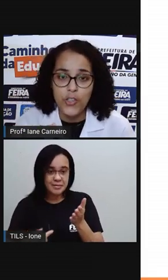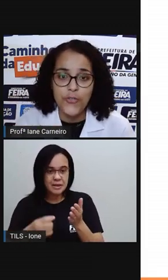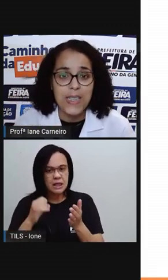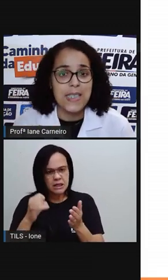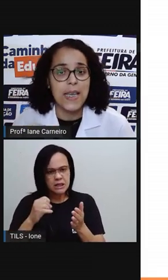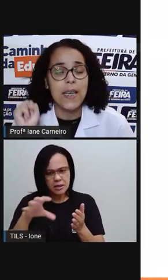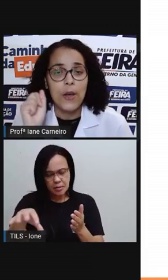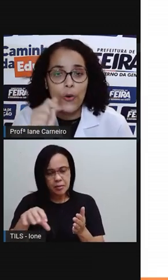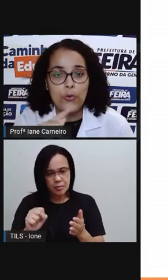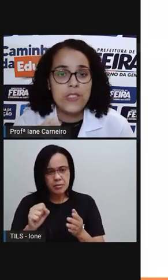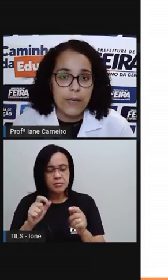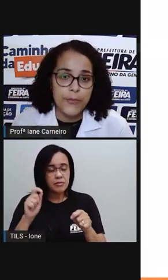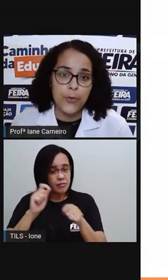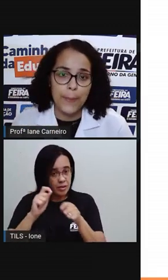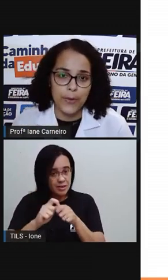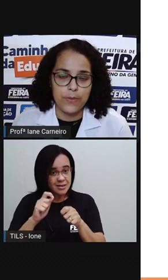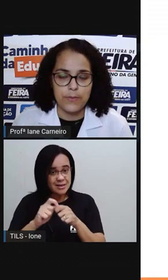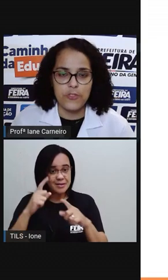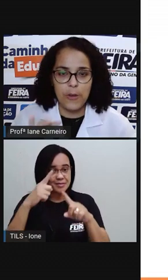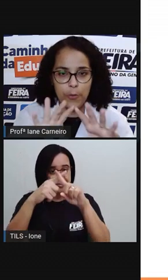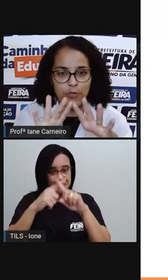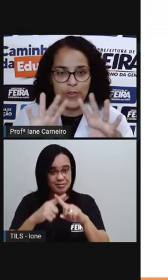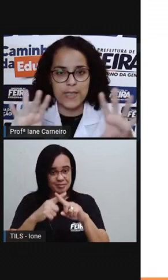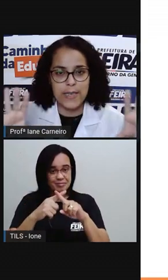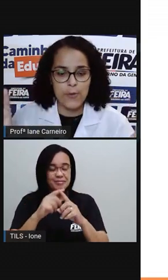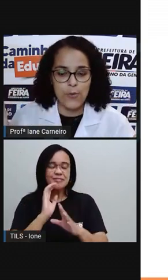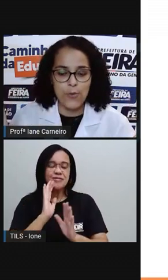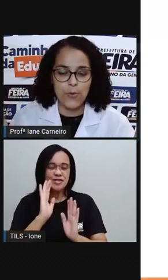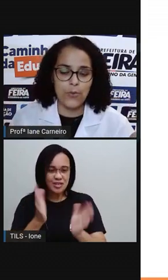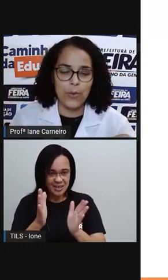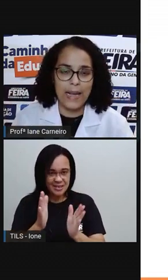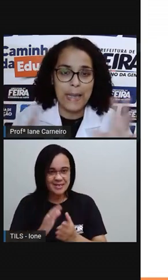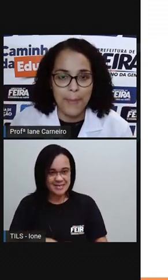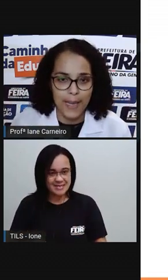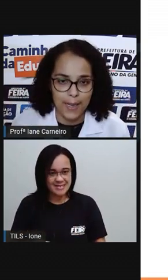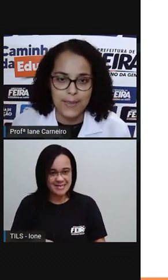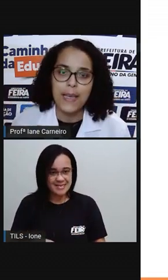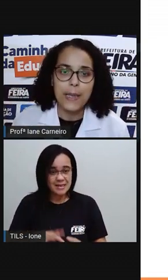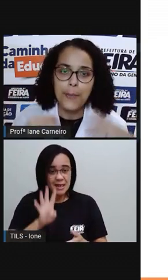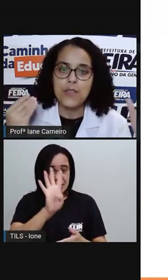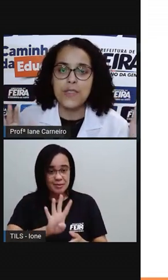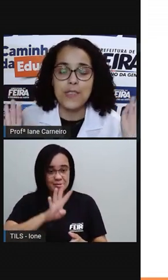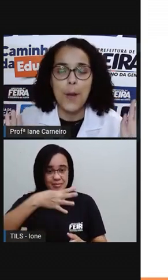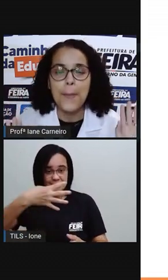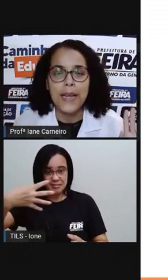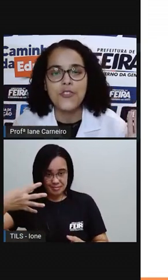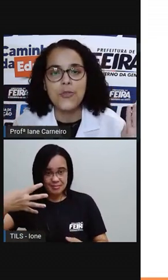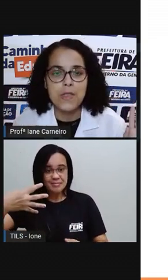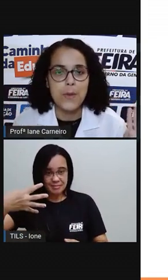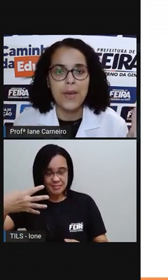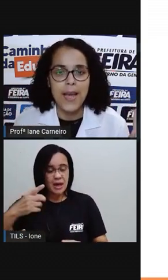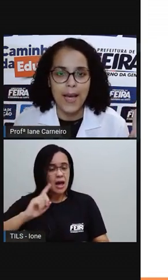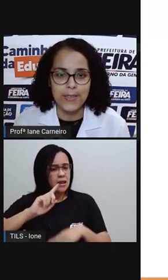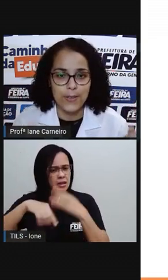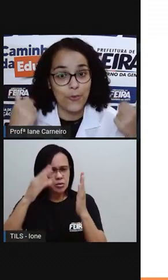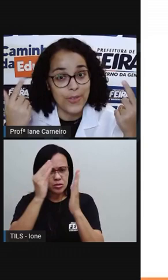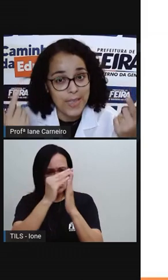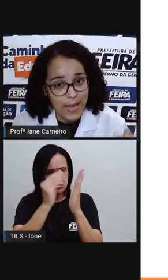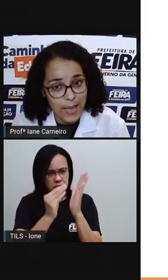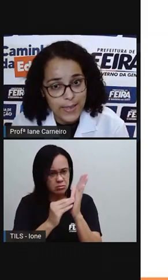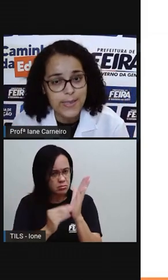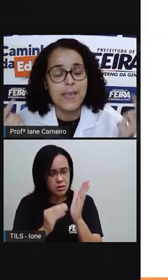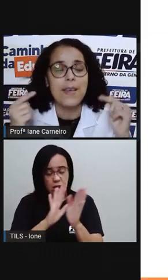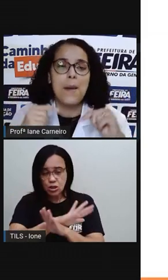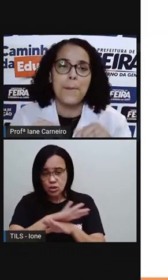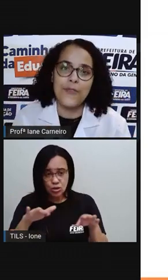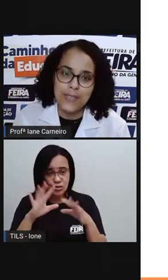você já pode fazer o desafio com a PRO. Já pode fazer a tabela. E aí depois você só preenche com seus familiares. Convida